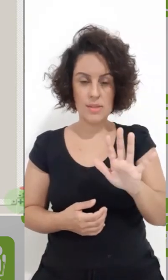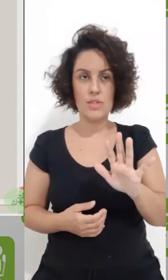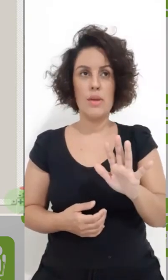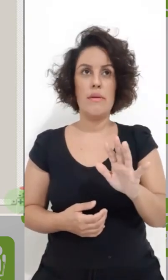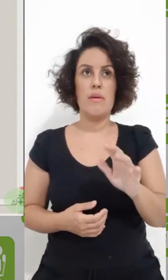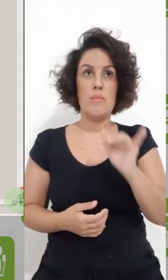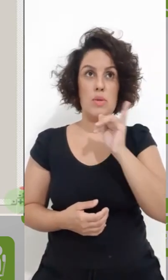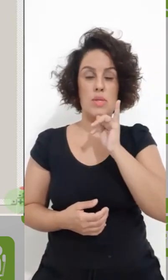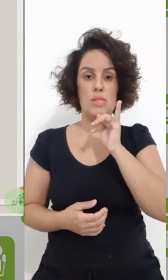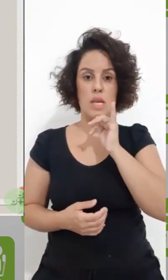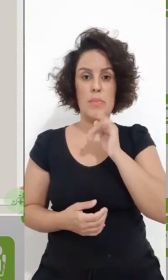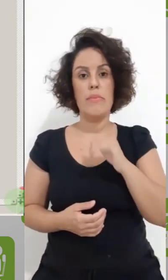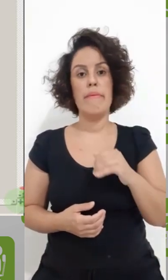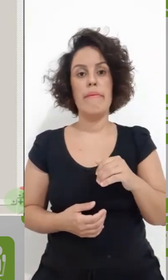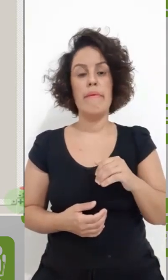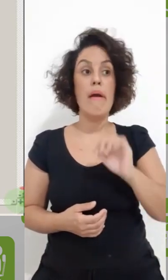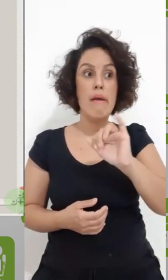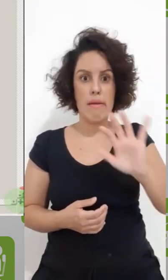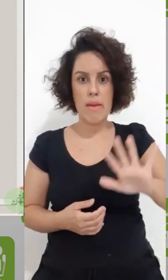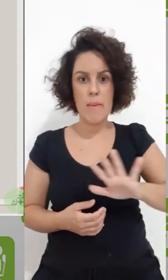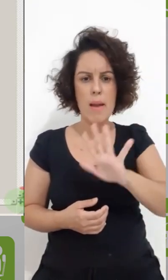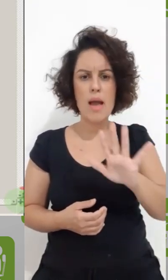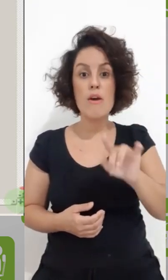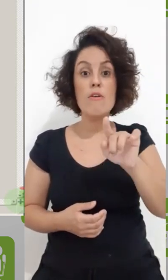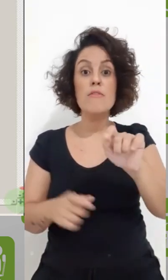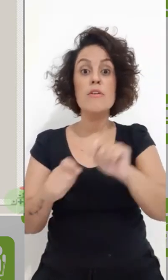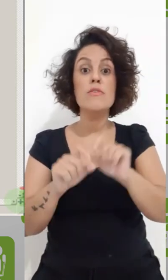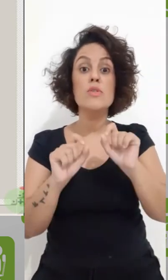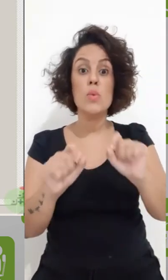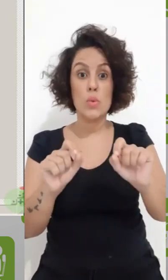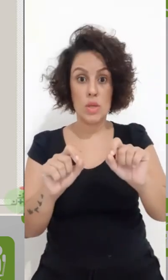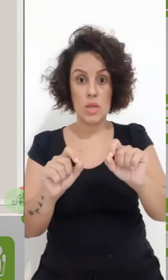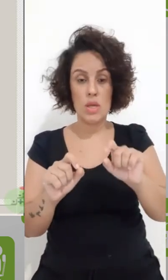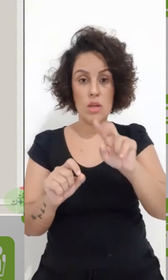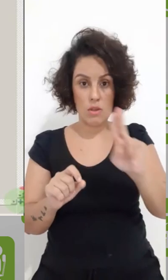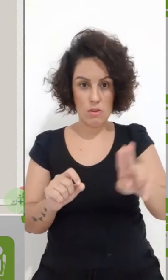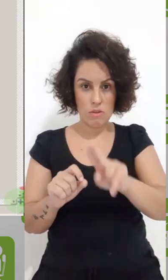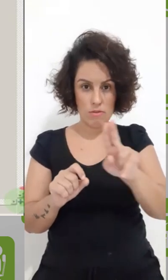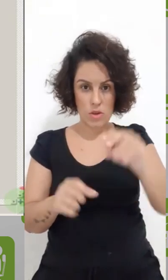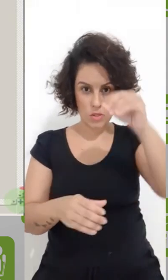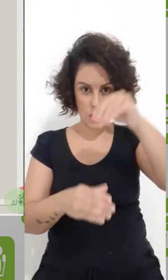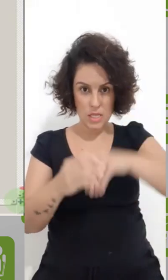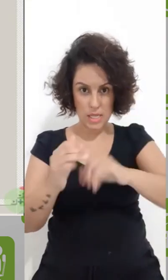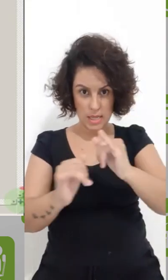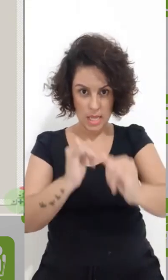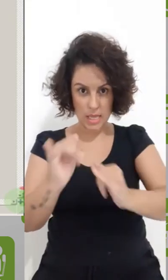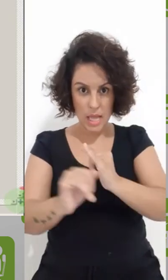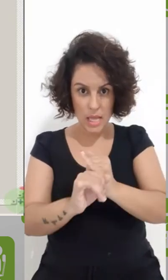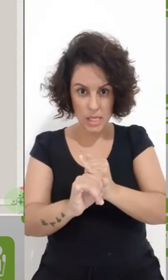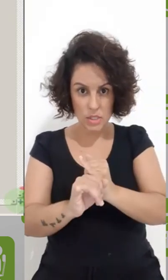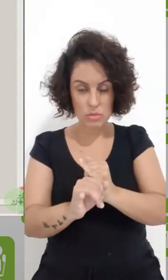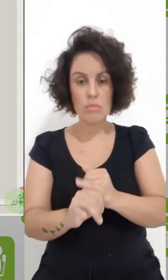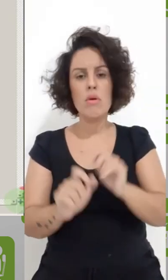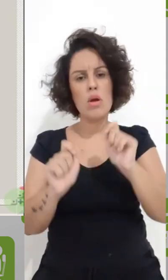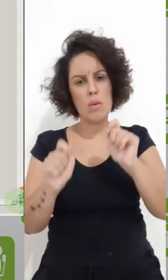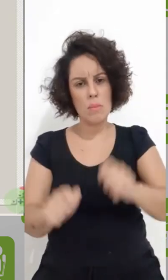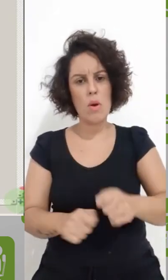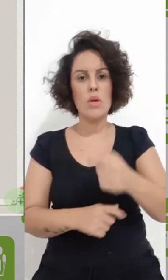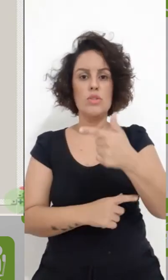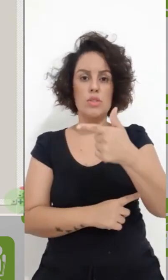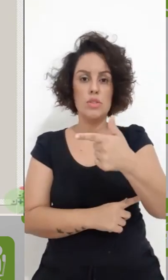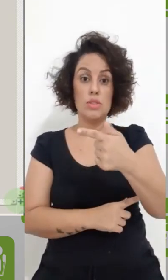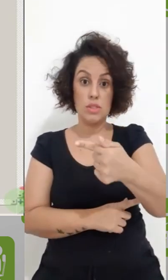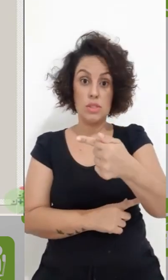vai ser utilizada na internet, em arquivos digitais, só para a internet ou para o computador. Então, resolução 72